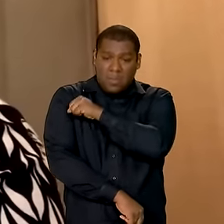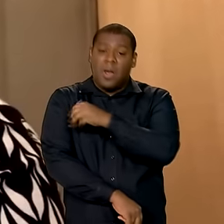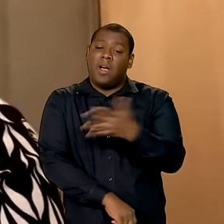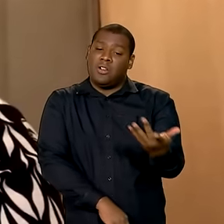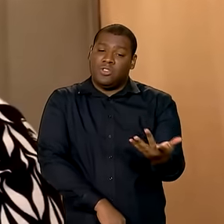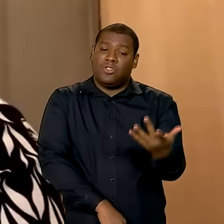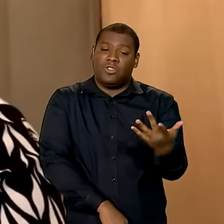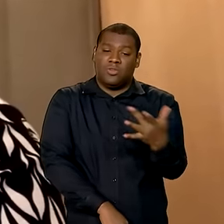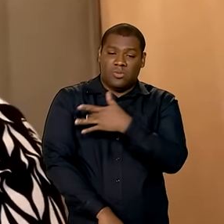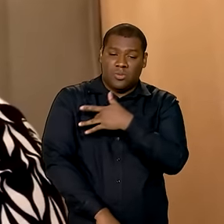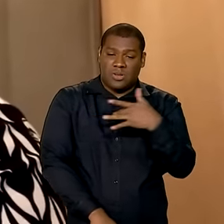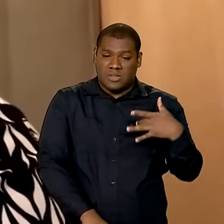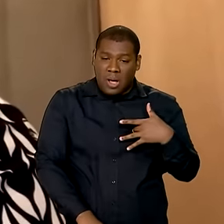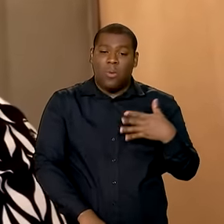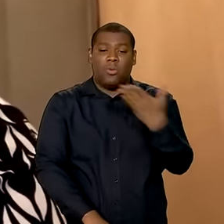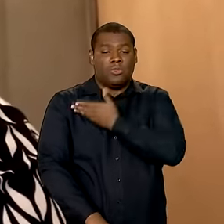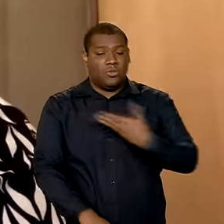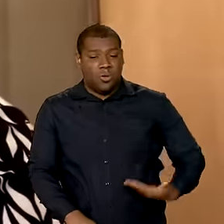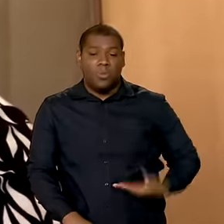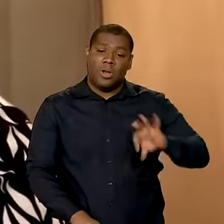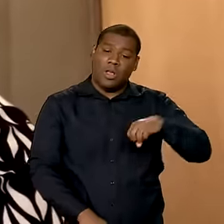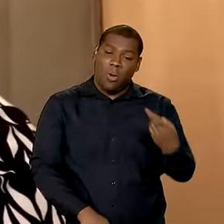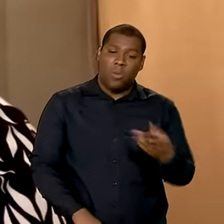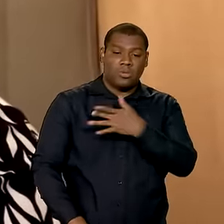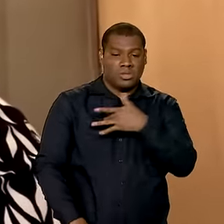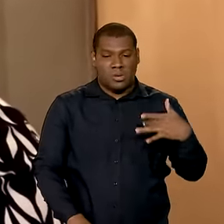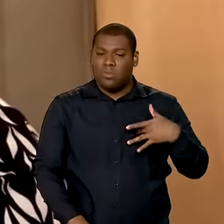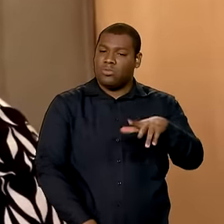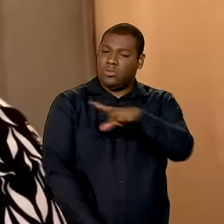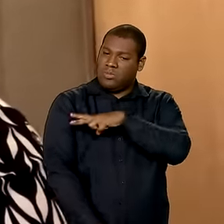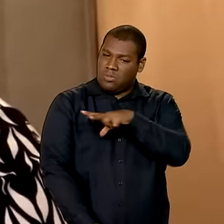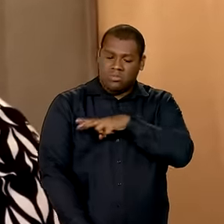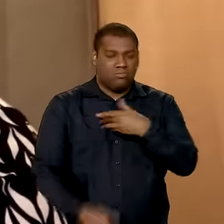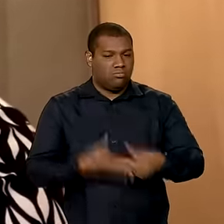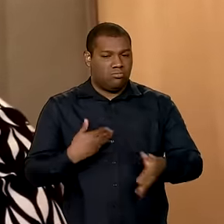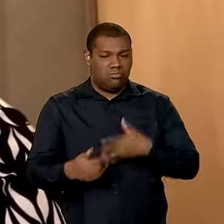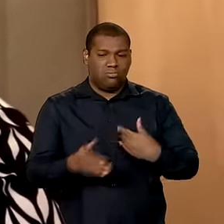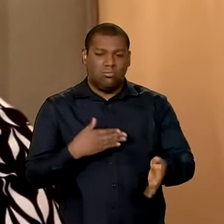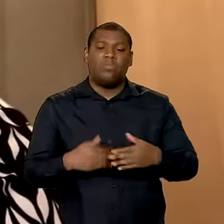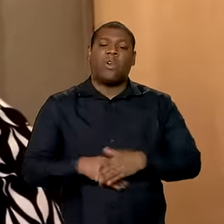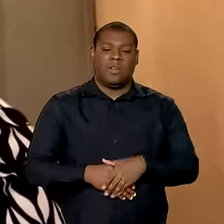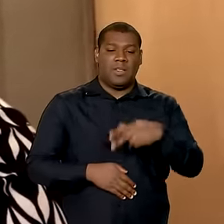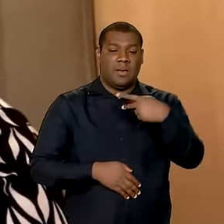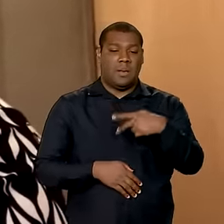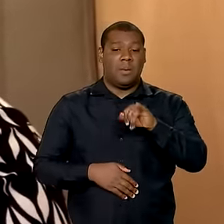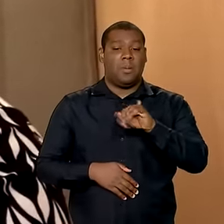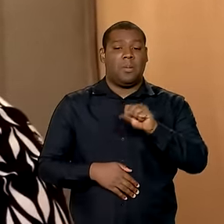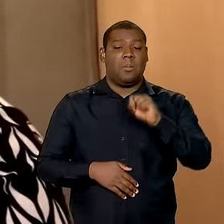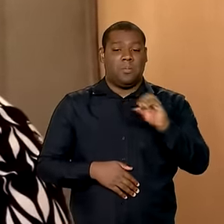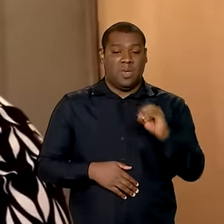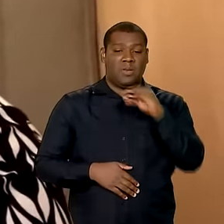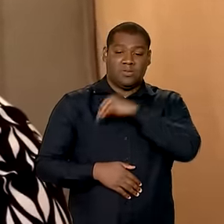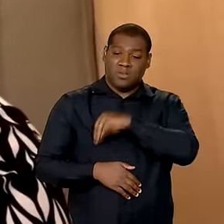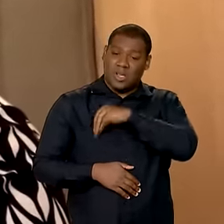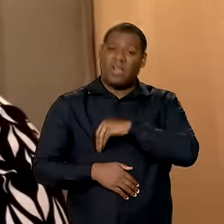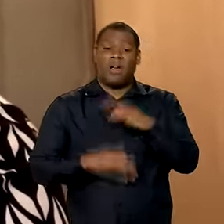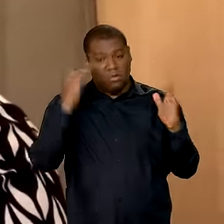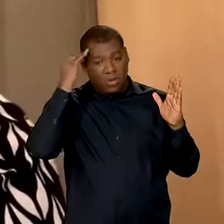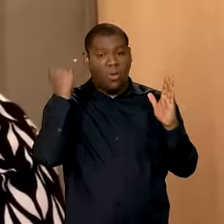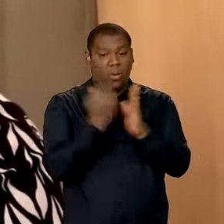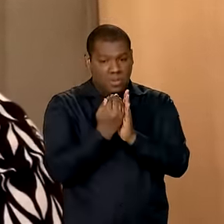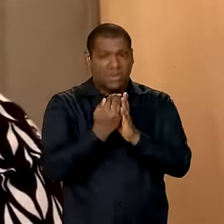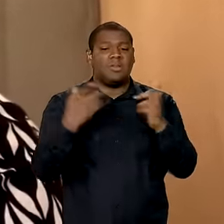tem perspectivas de saúde, é porque a gente tem profissionais que fazem com que as